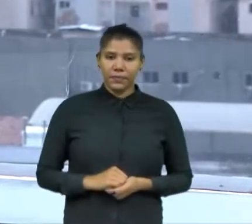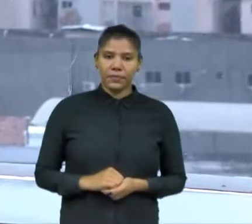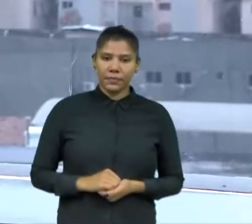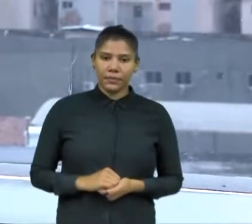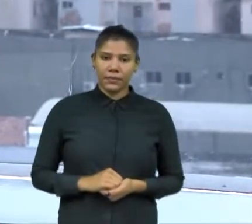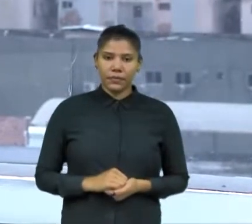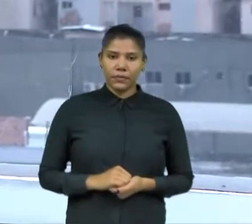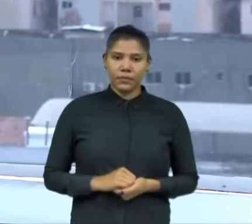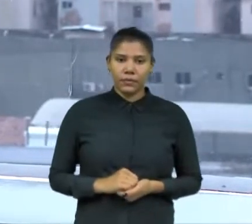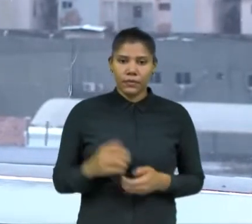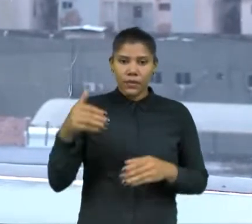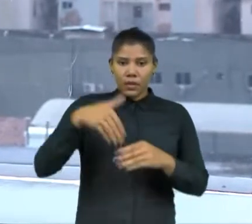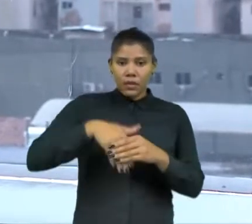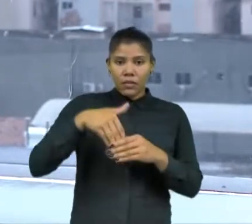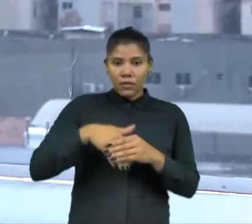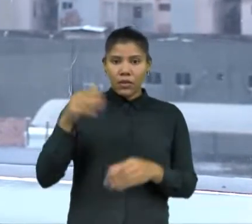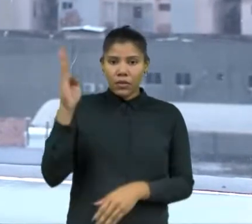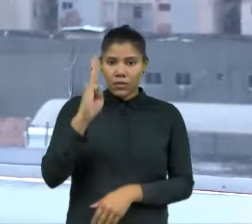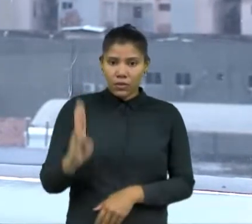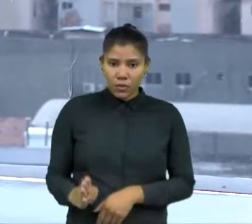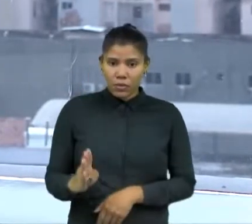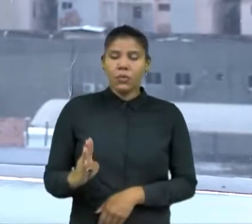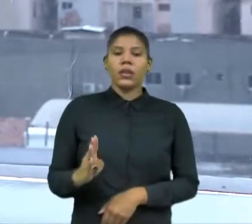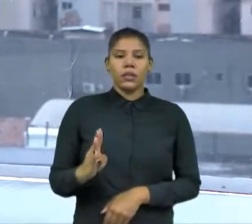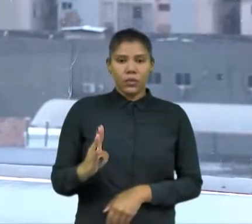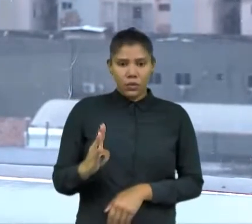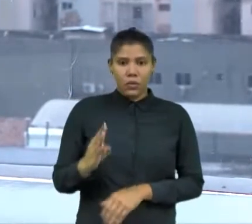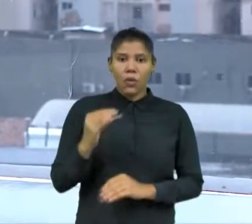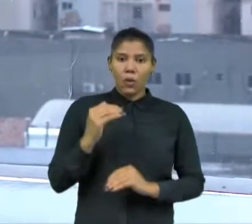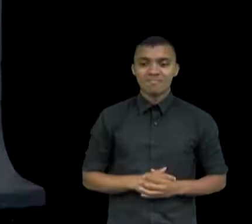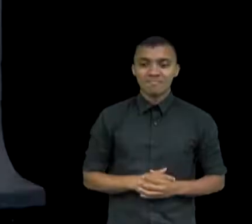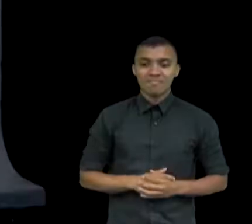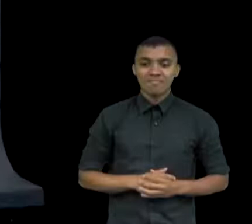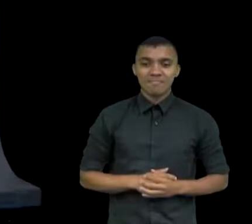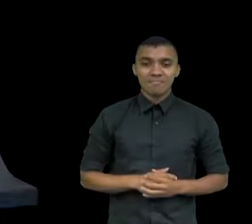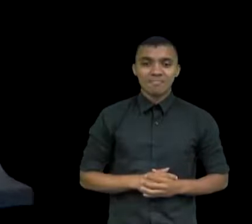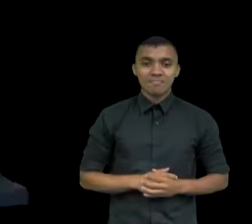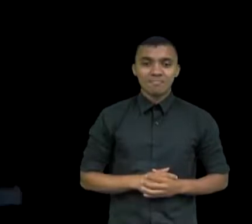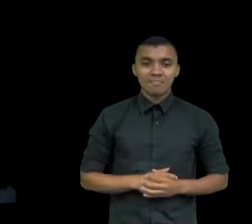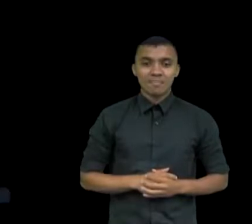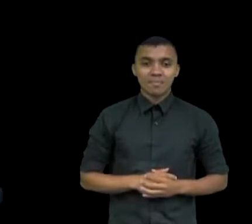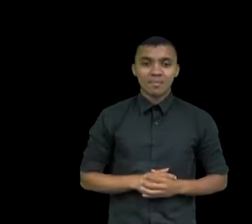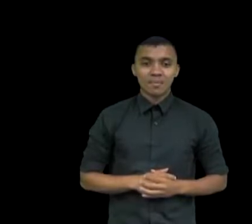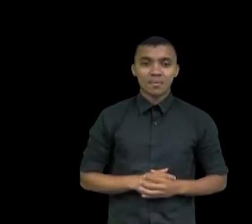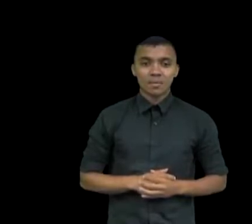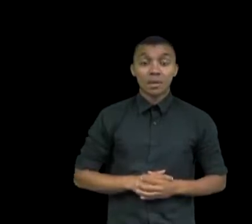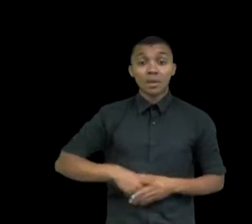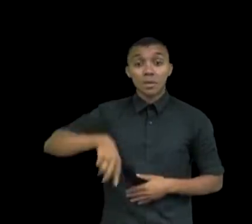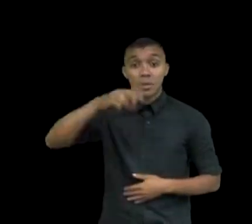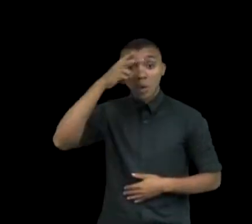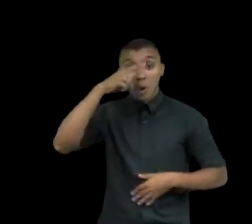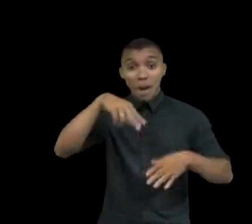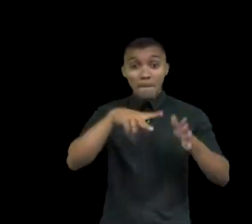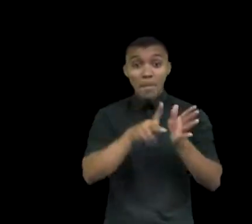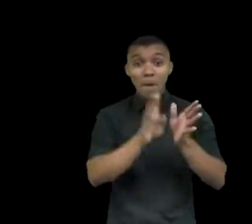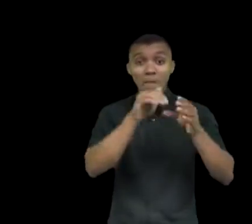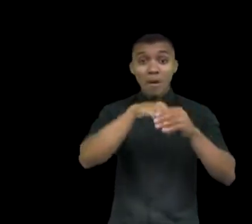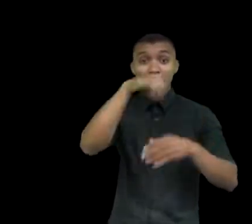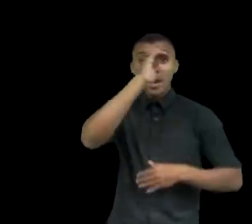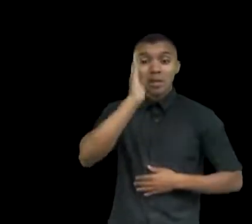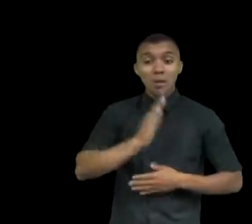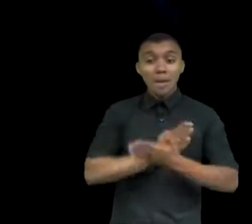O Voto no Brasil, Construção e Fortalecimento da Democracia. A história do voto no Brasil começa em